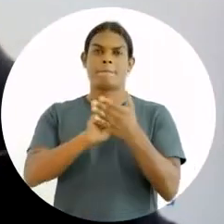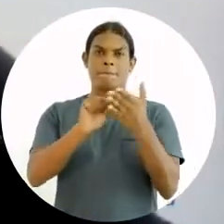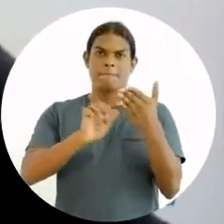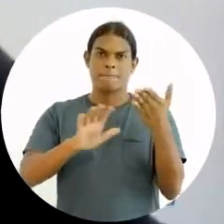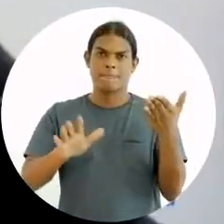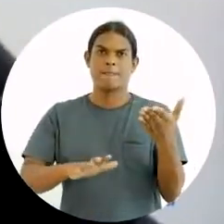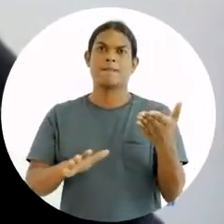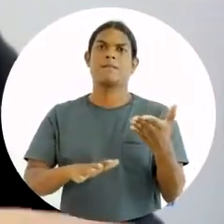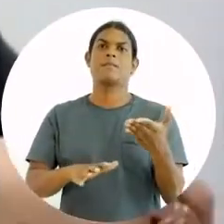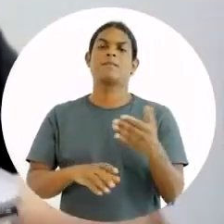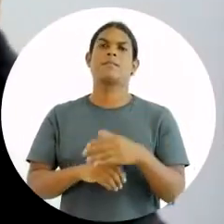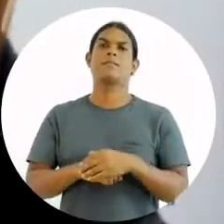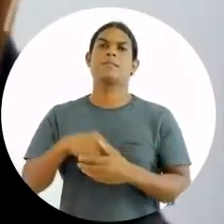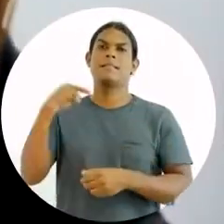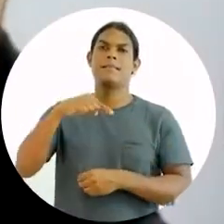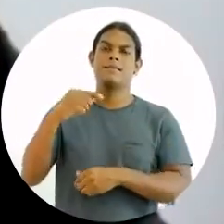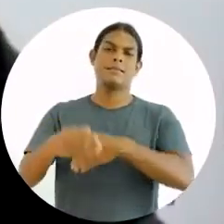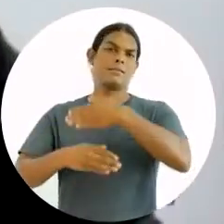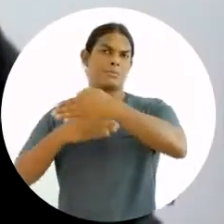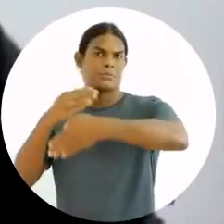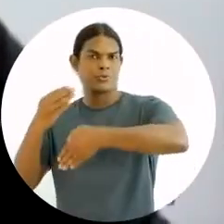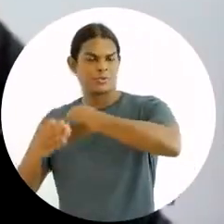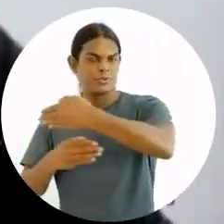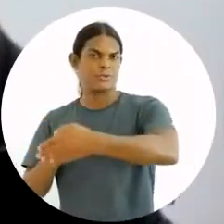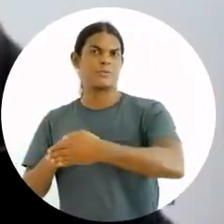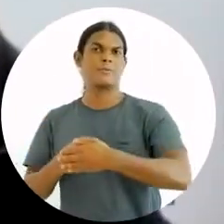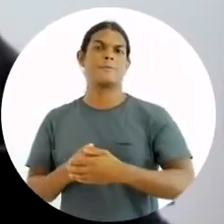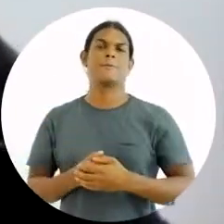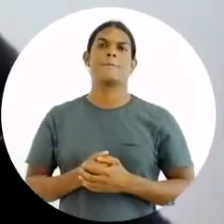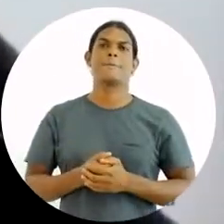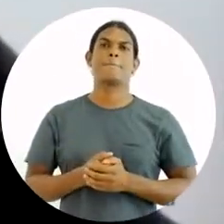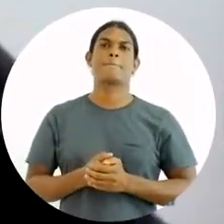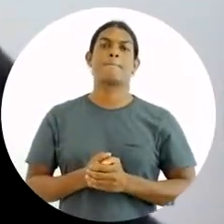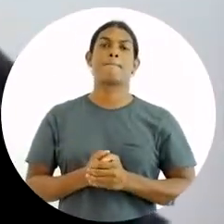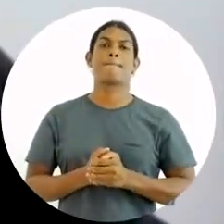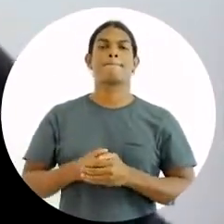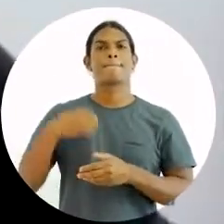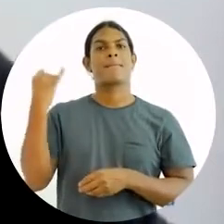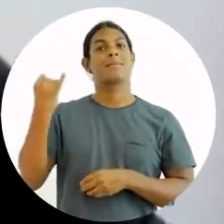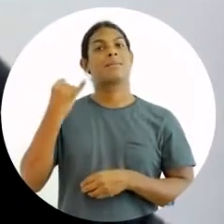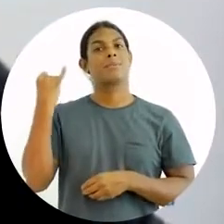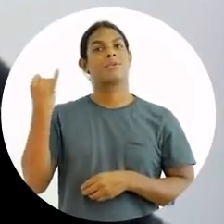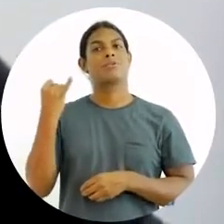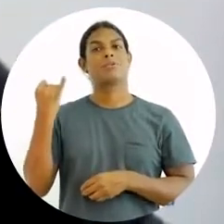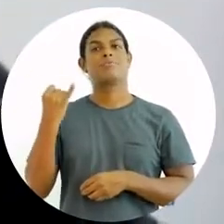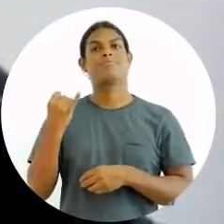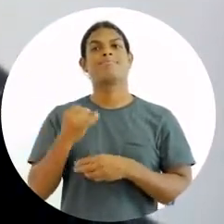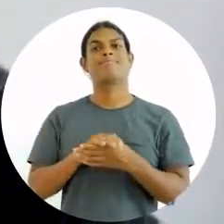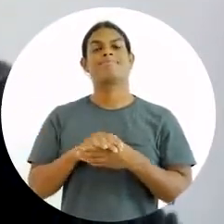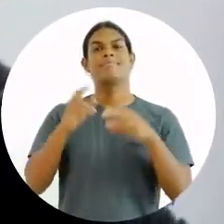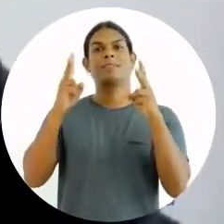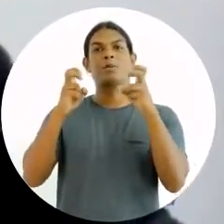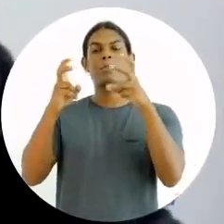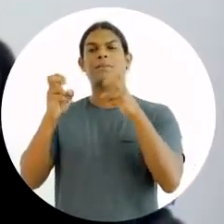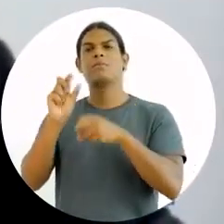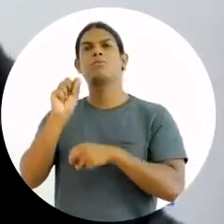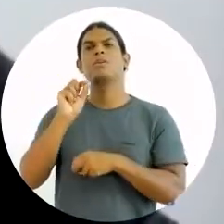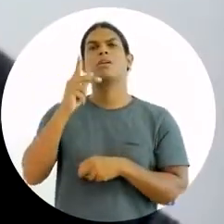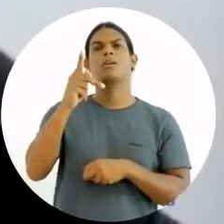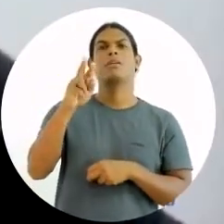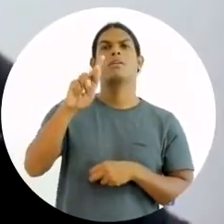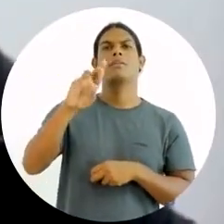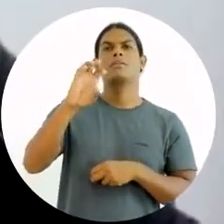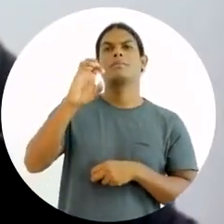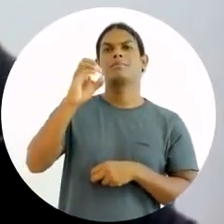atividade desse processo de desenvolver pessoas. Isso é muito interessante, gente. Saber o que é processo